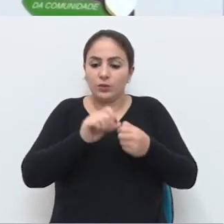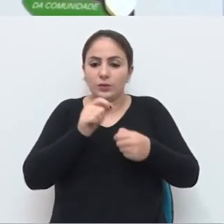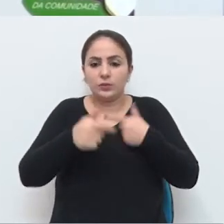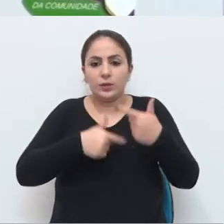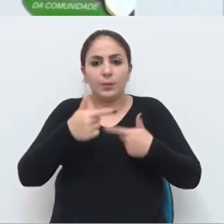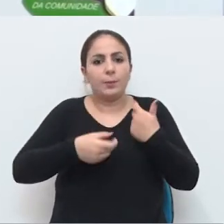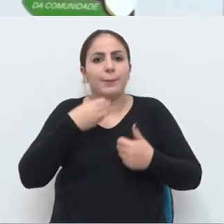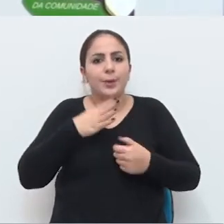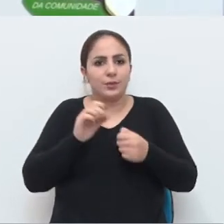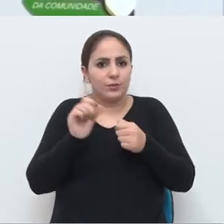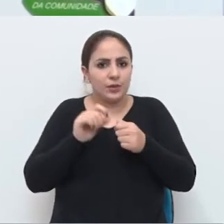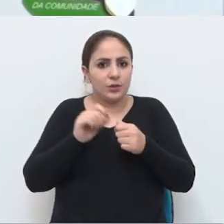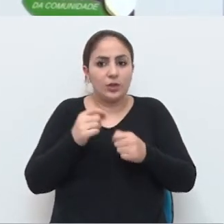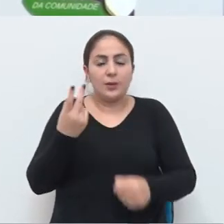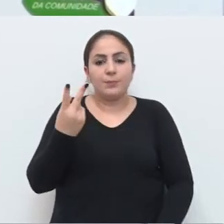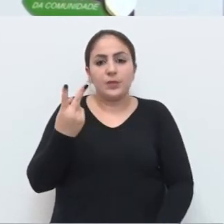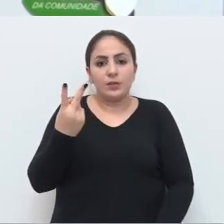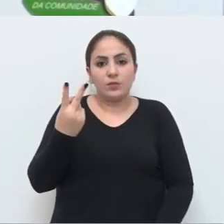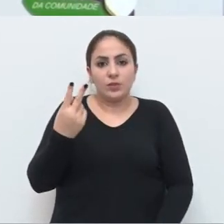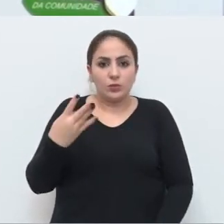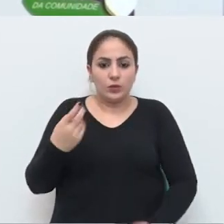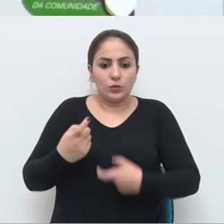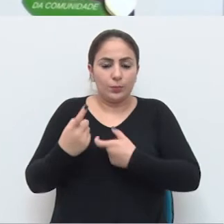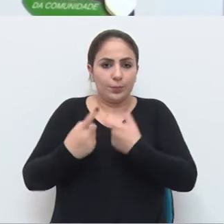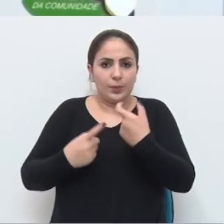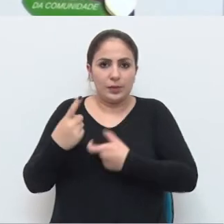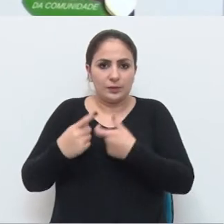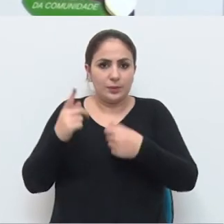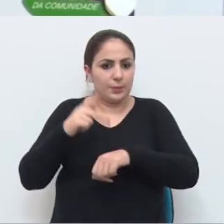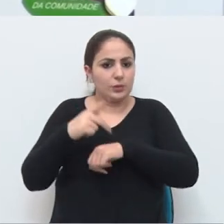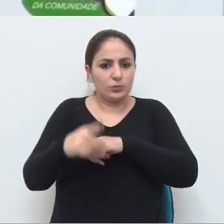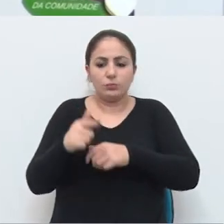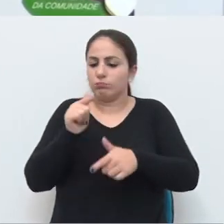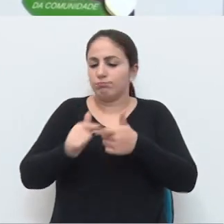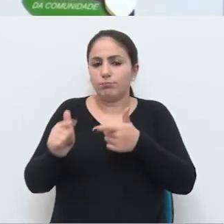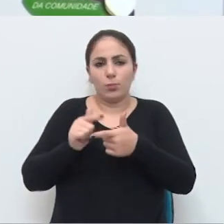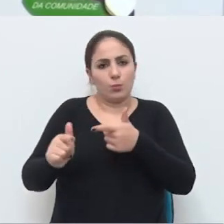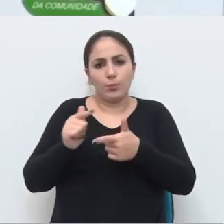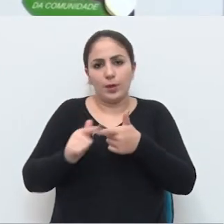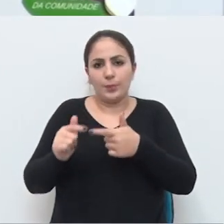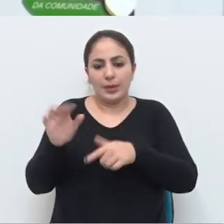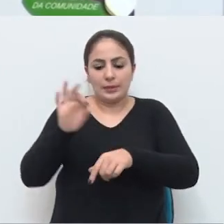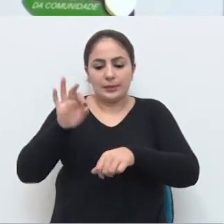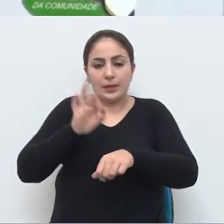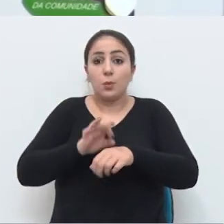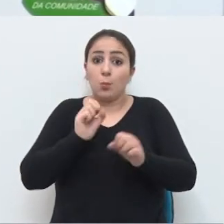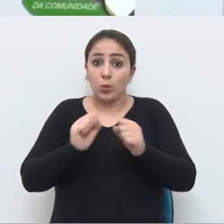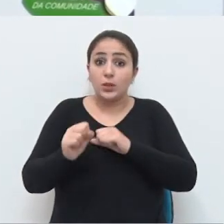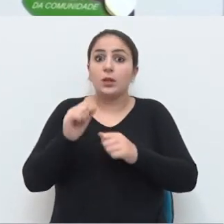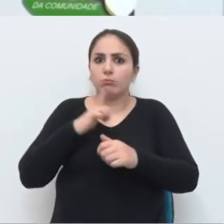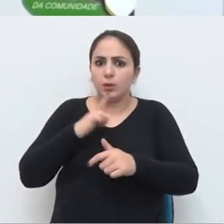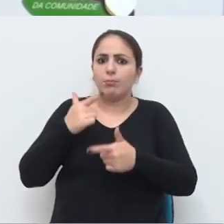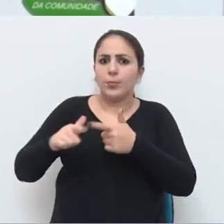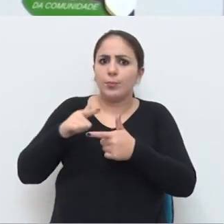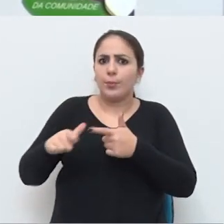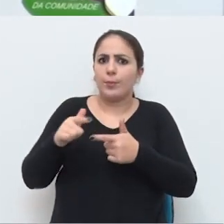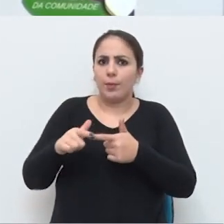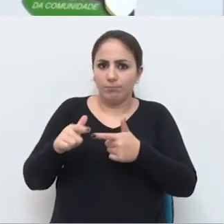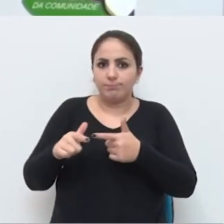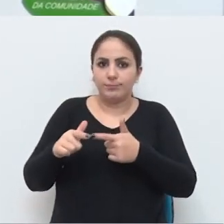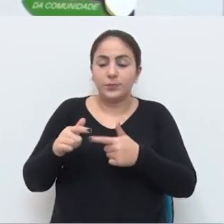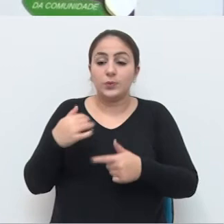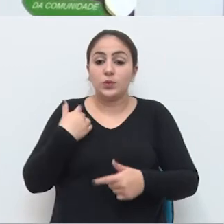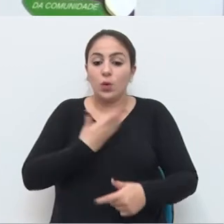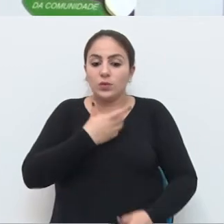fazendo um trabalho bem feito, que em 24 meses Passo Fundo não adoeceu de dengue, que podia muito bem ter adoecido. Então